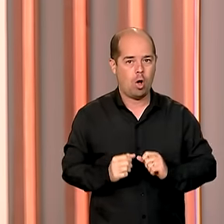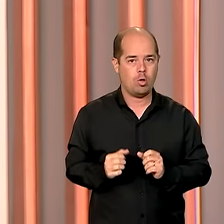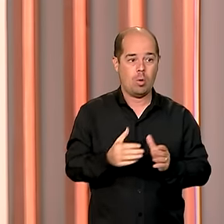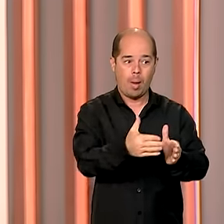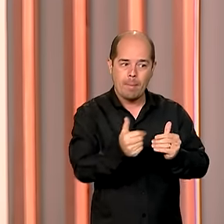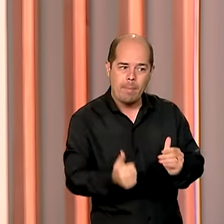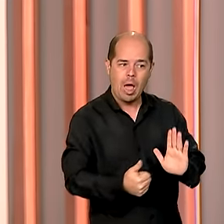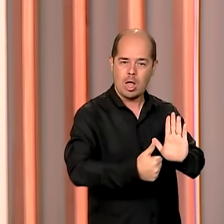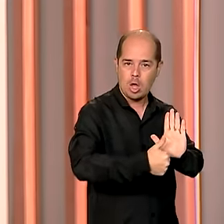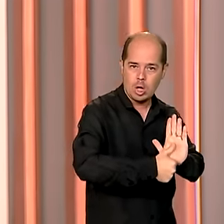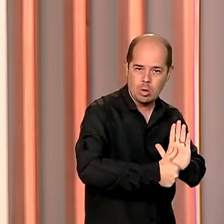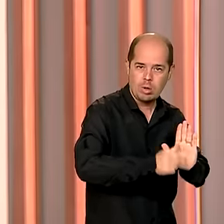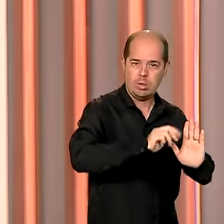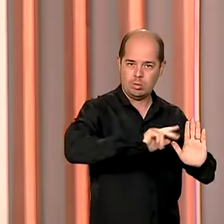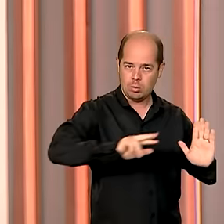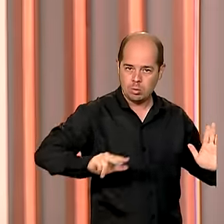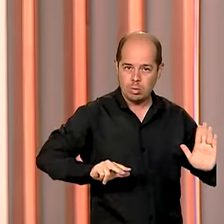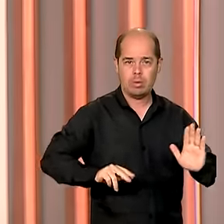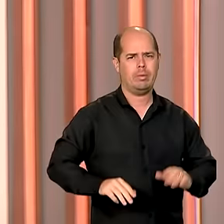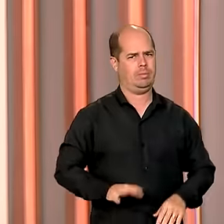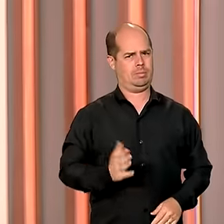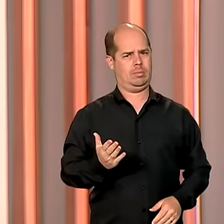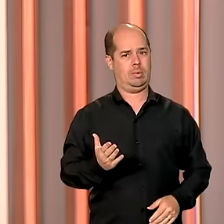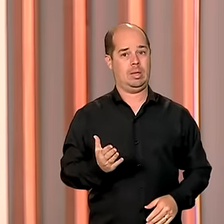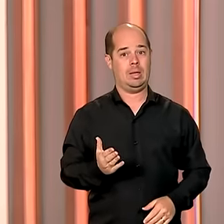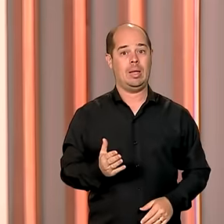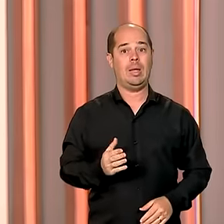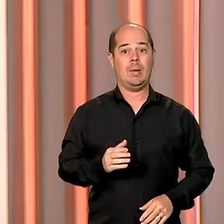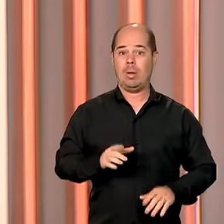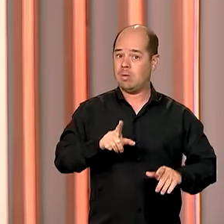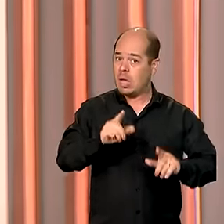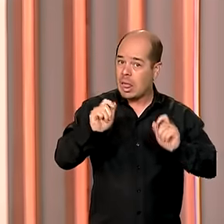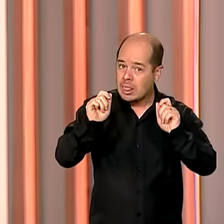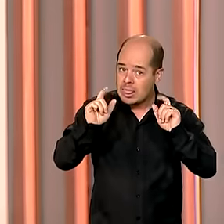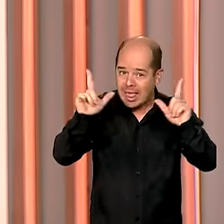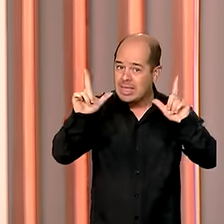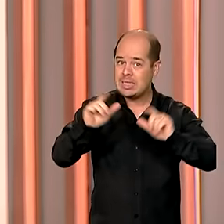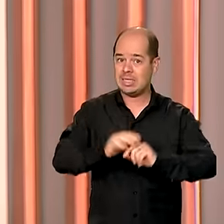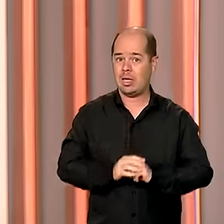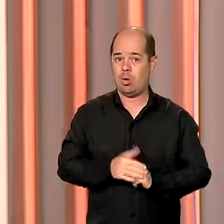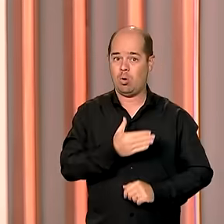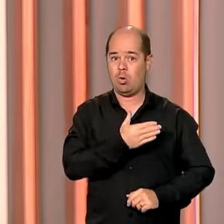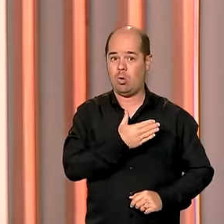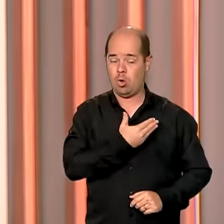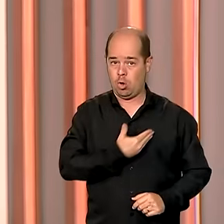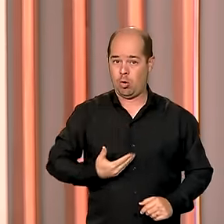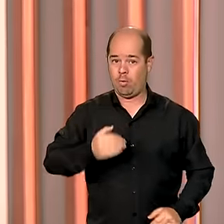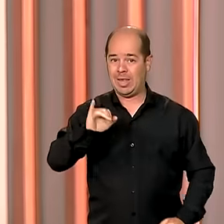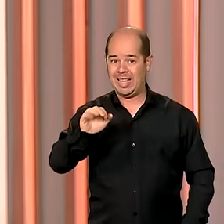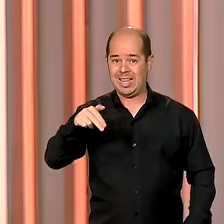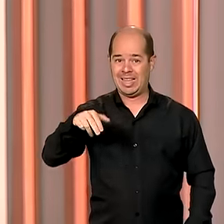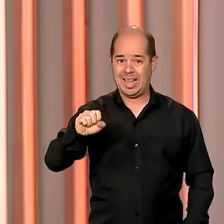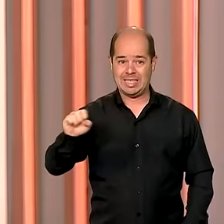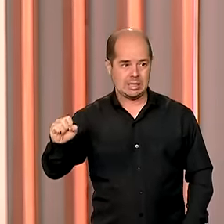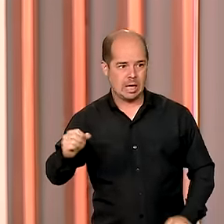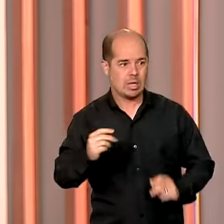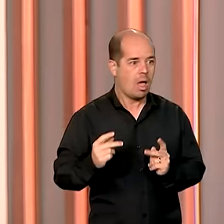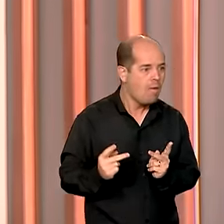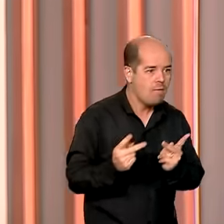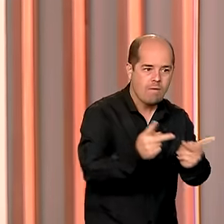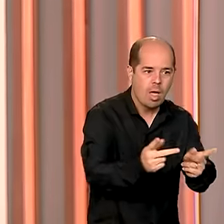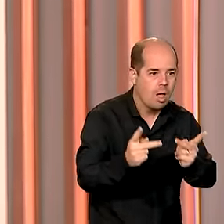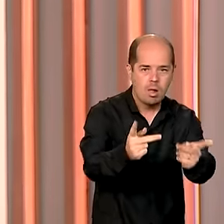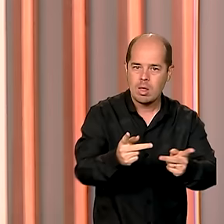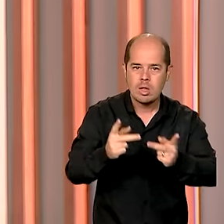cidadão. Então, atenção, o INSS não realiza esse tipo de ação. Denúncias, inclusive, podem ser feitas pelo site gov